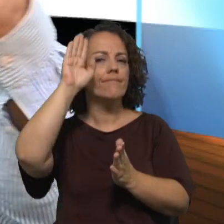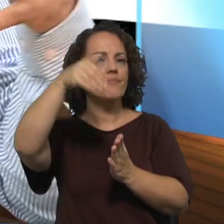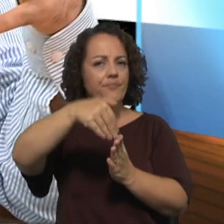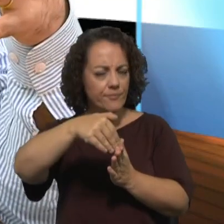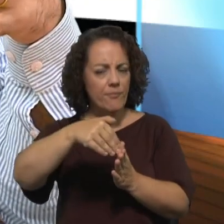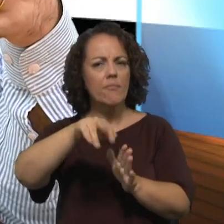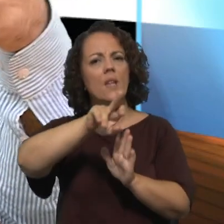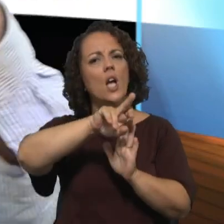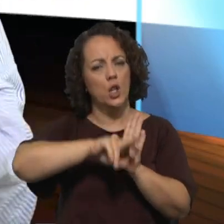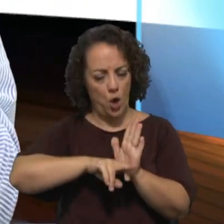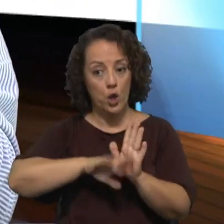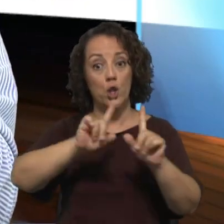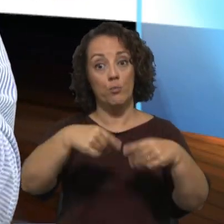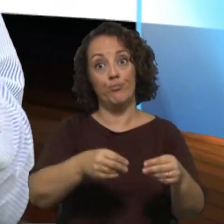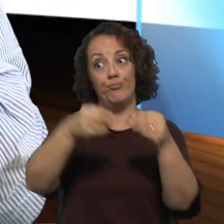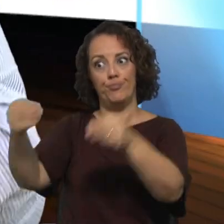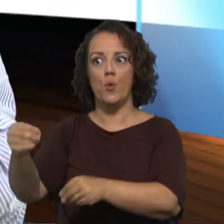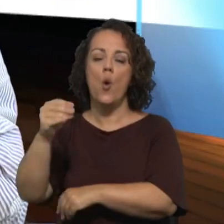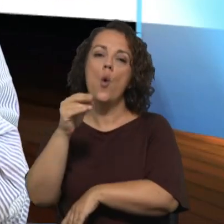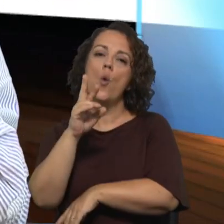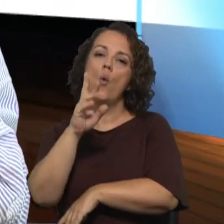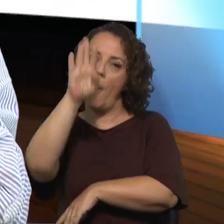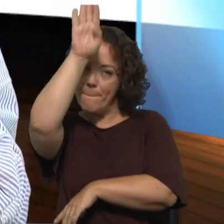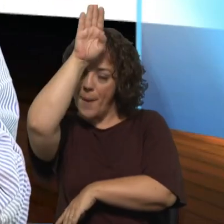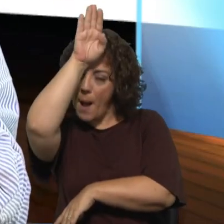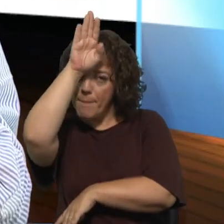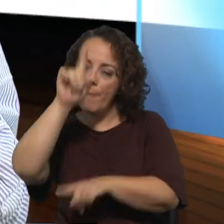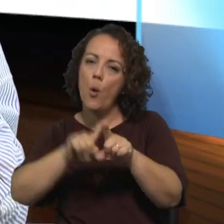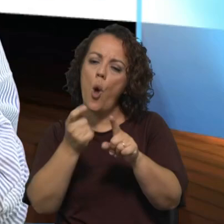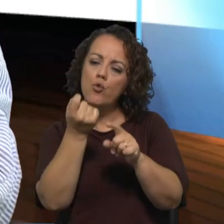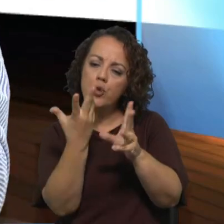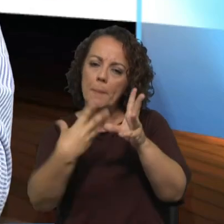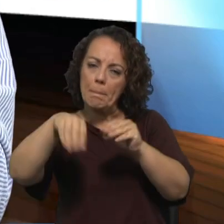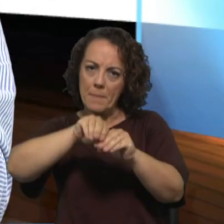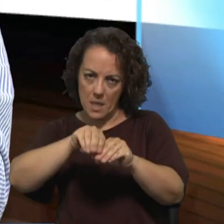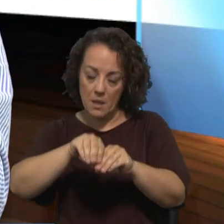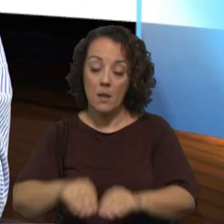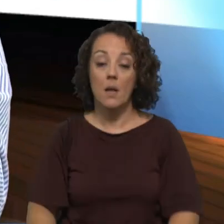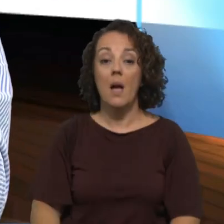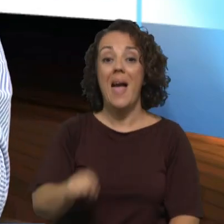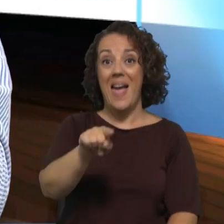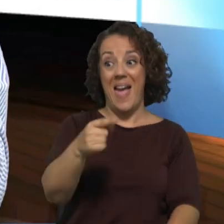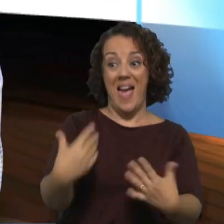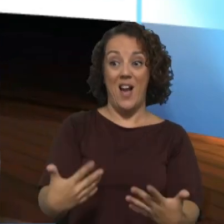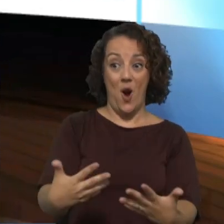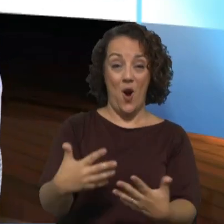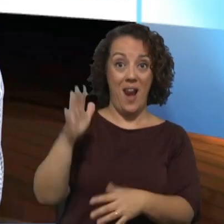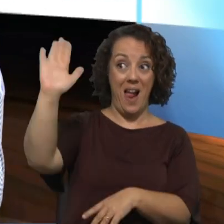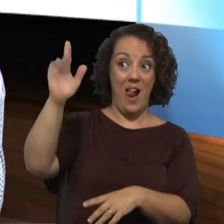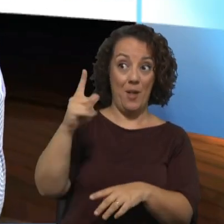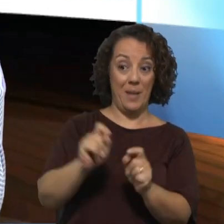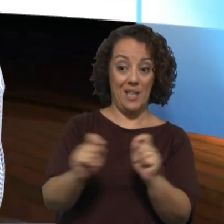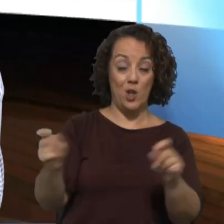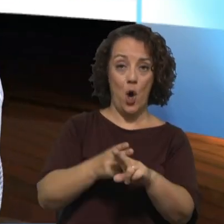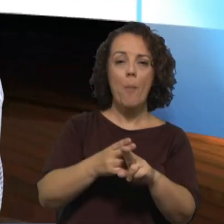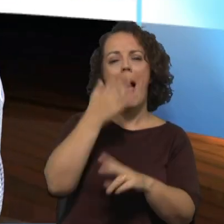acrescentámos um ano neste processo este mês que agora está a viver em Roma é como se fosse aquela primeira metade e portanto vamos chegar ao final do mês